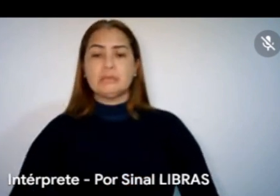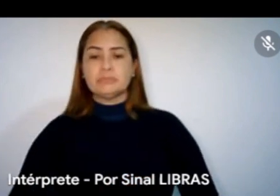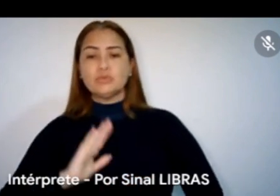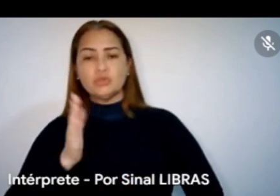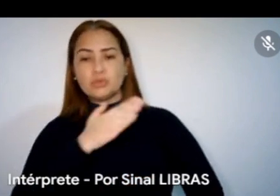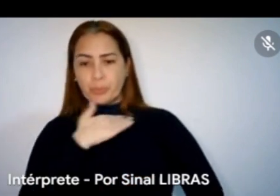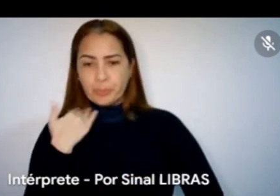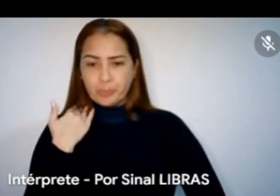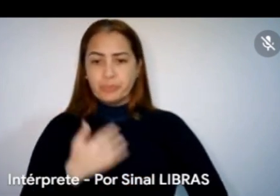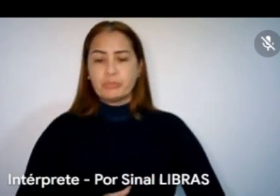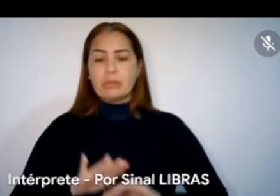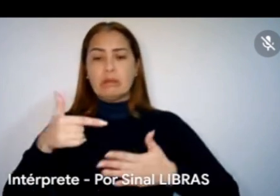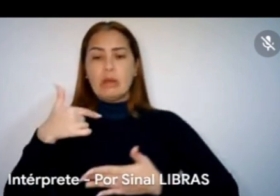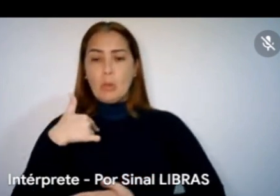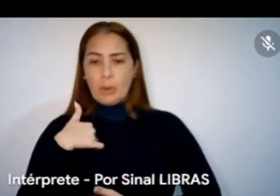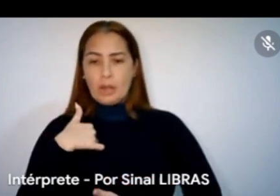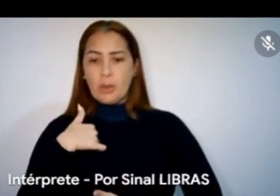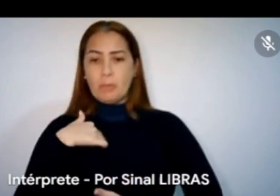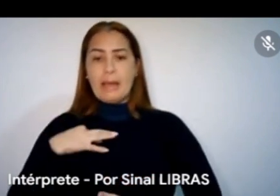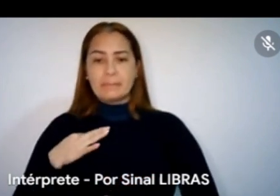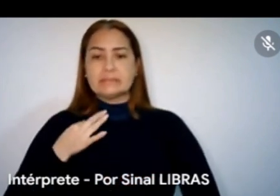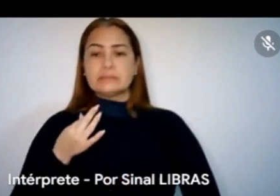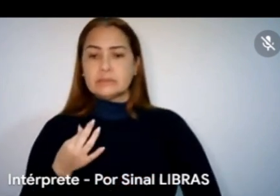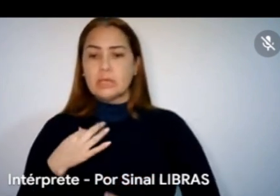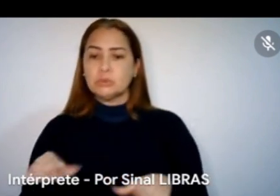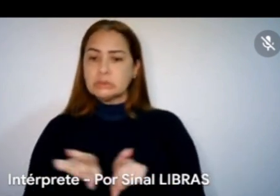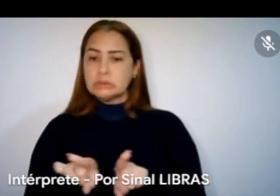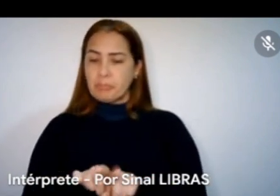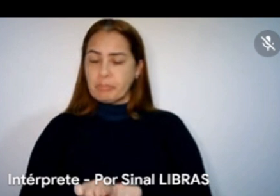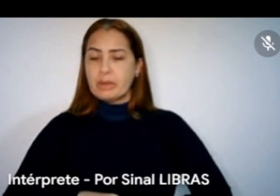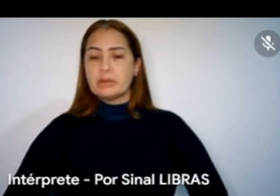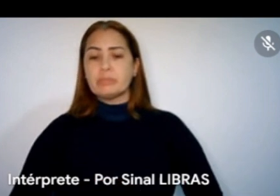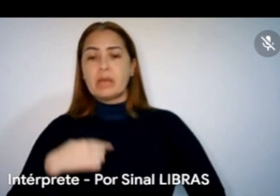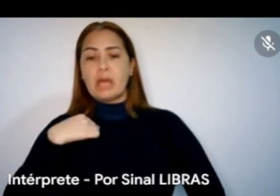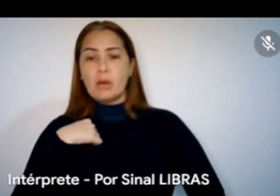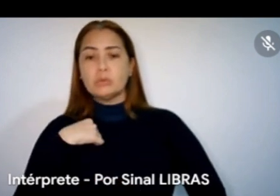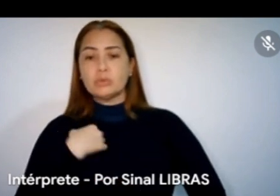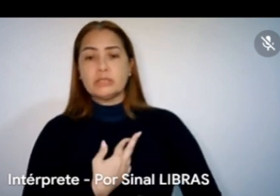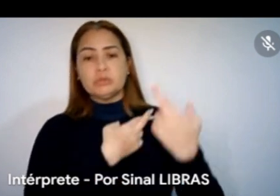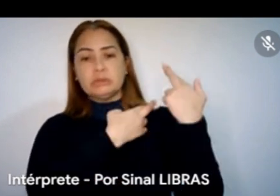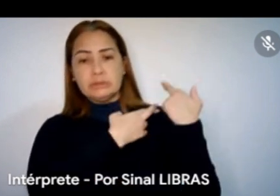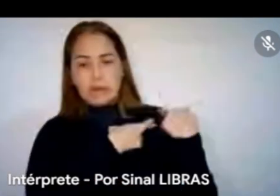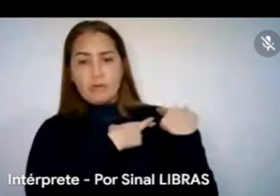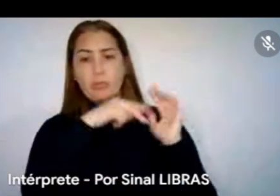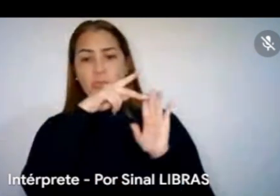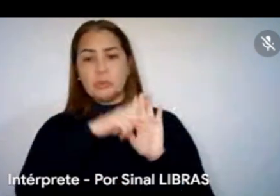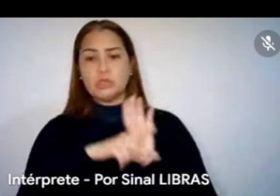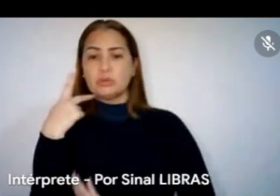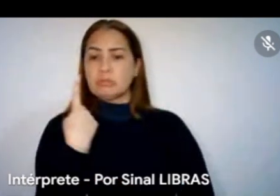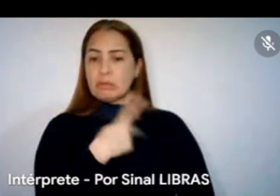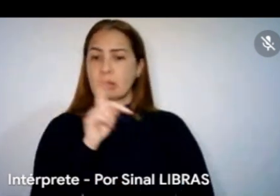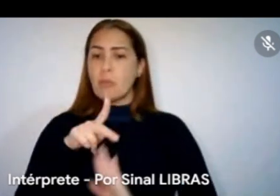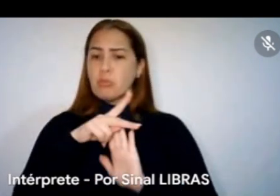e sou responsável pela obra dele, e como foi uma obra muito gigantesca, faço diversas